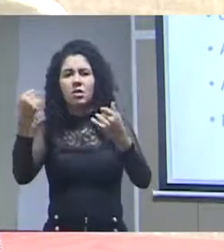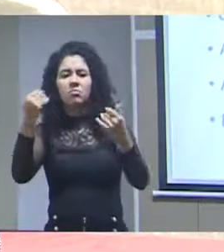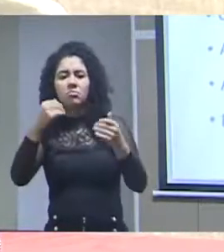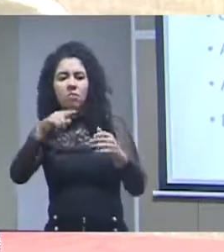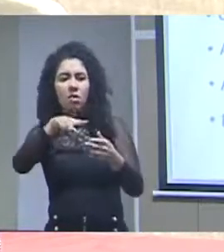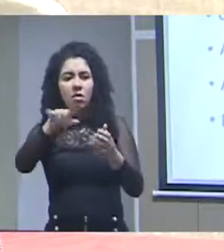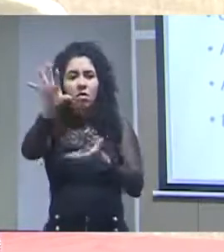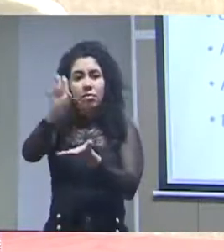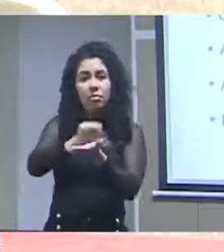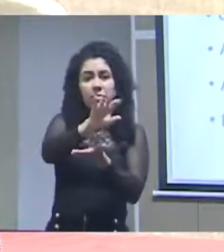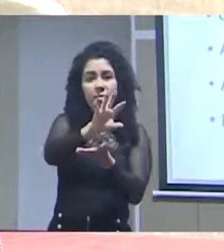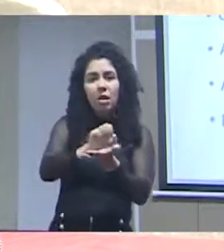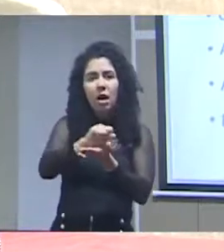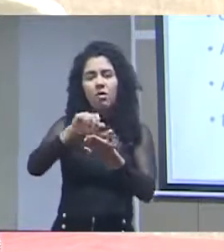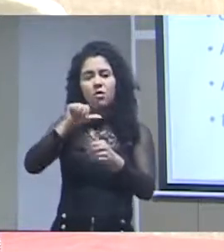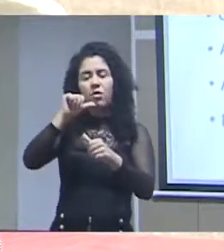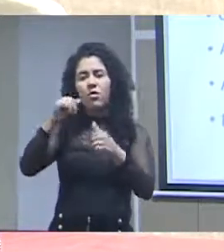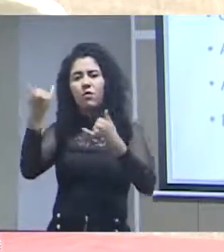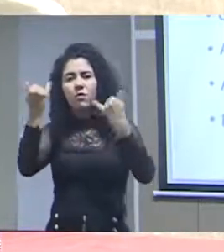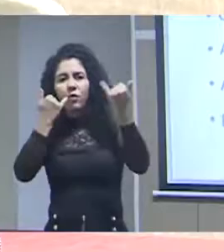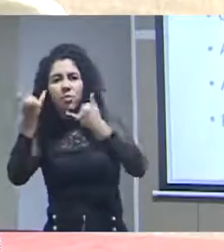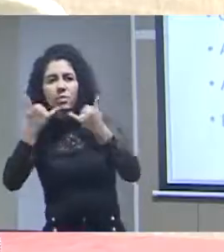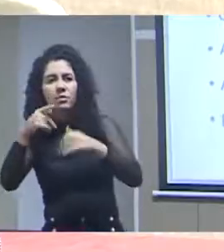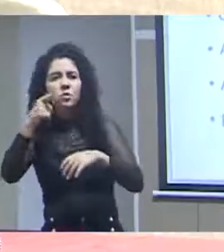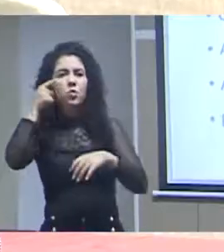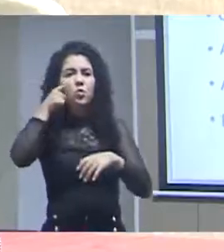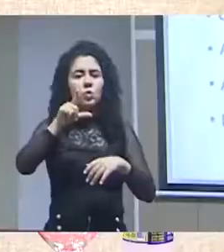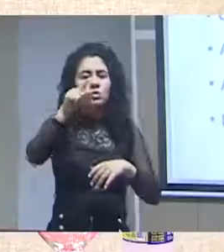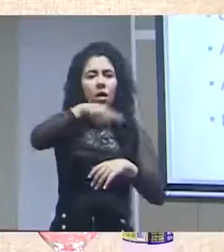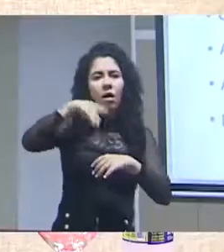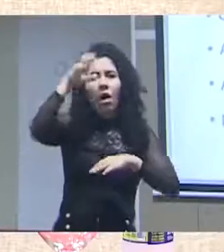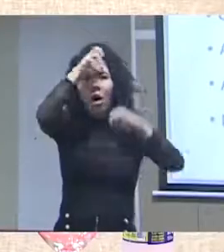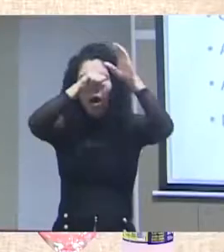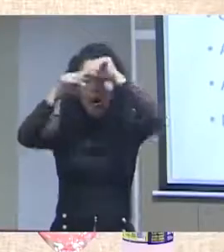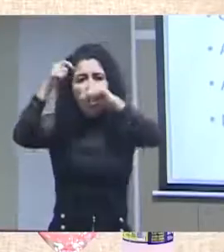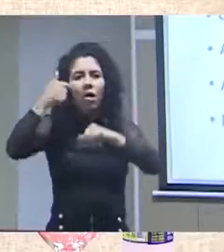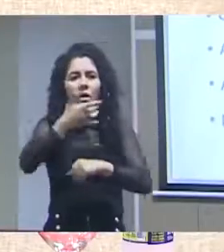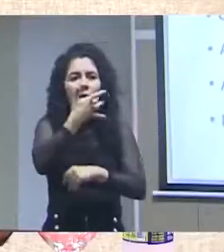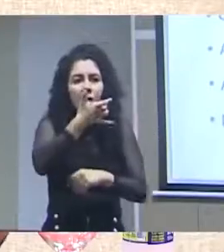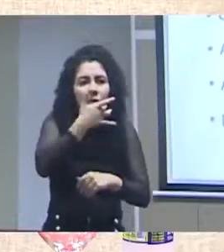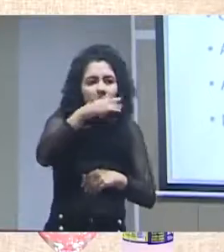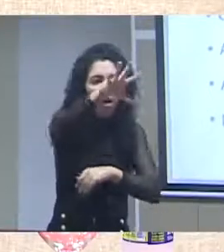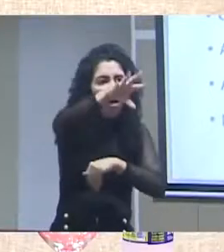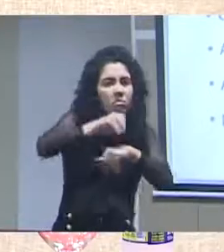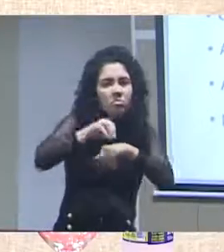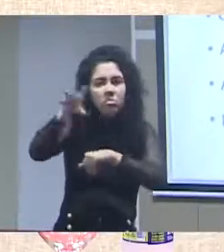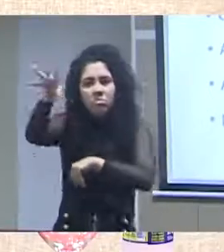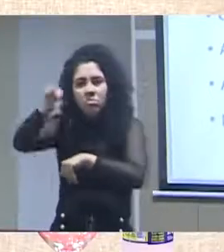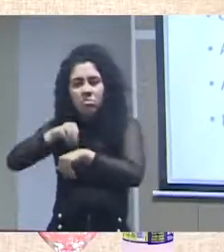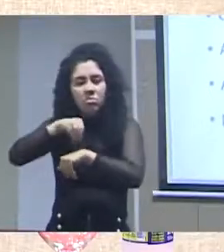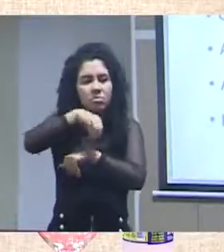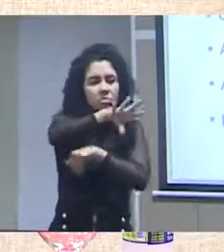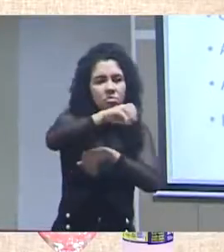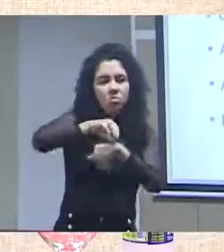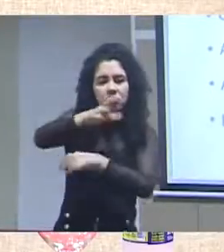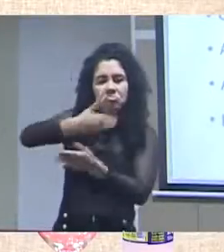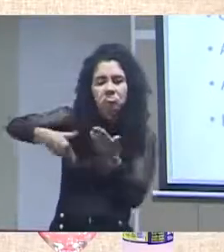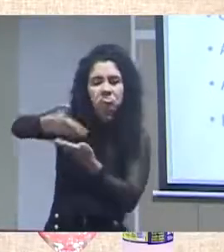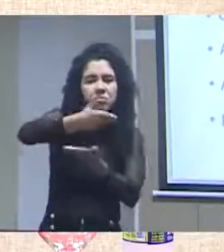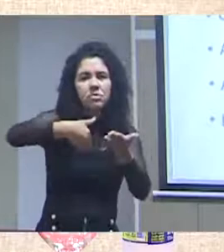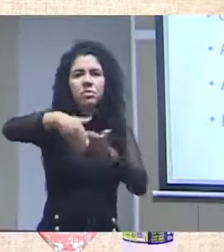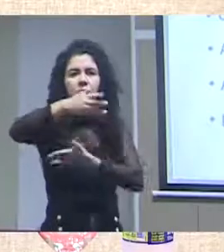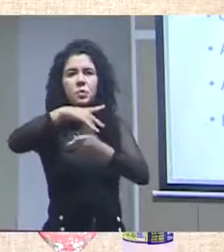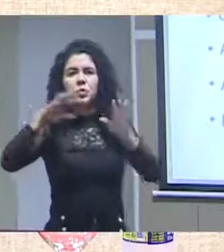gera ação, mas a gente está falando também de movimentos inversos, que tudo é transformado em dados. E isso pela